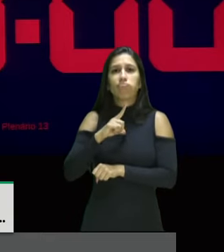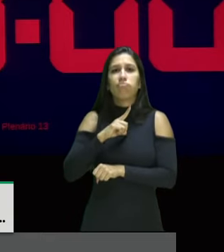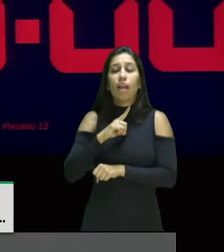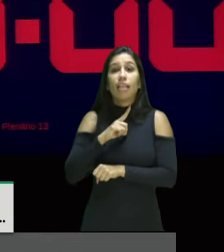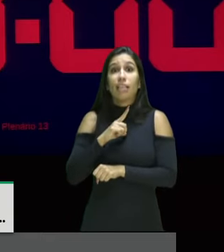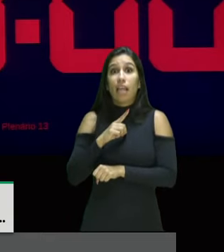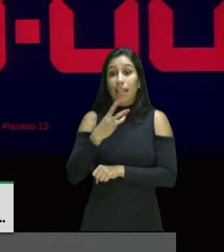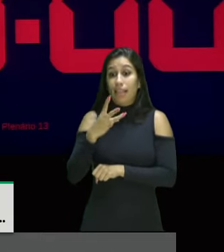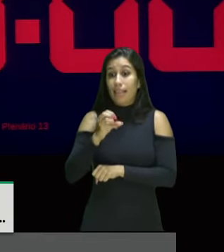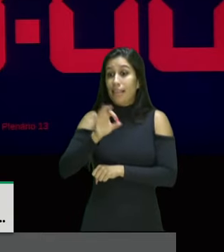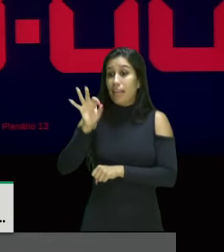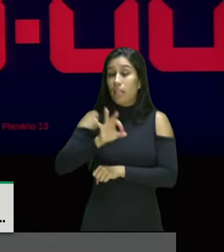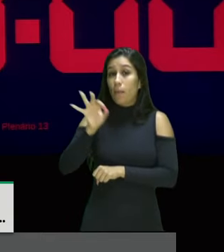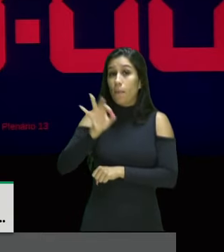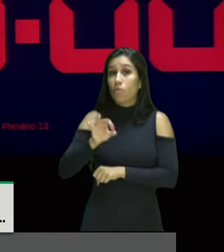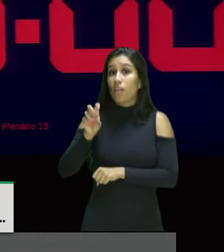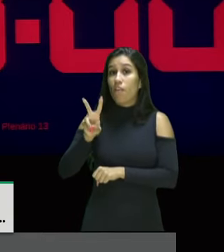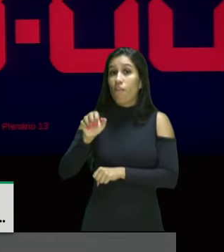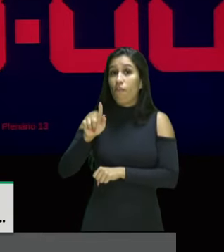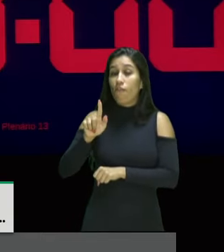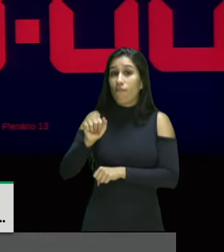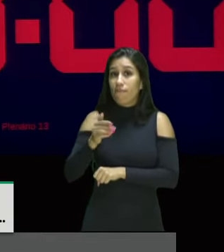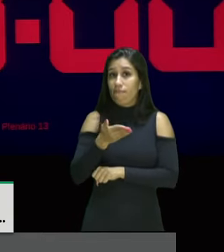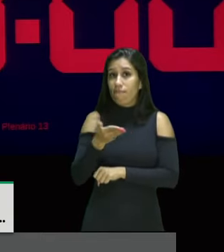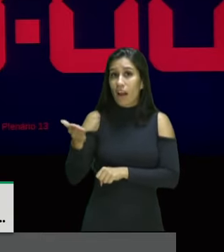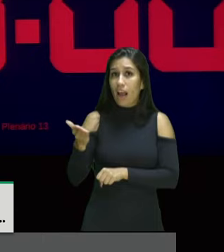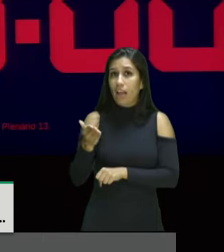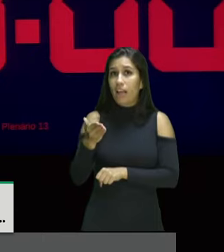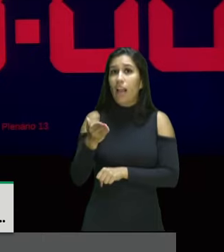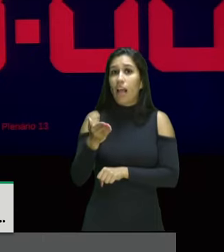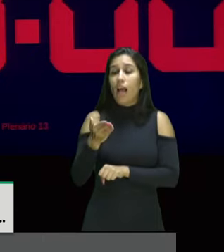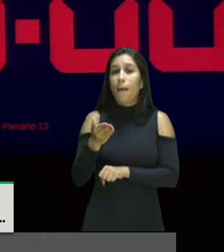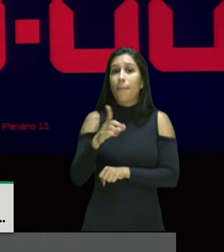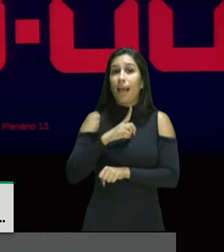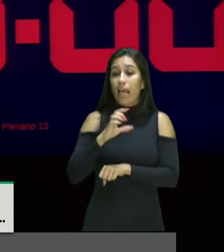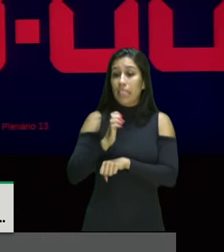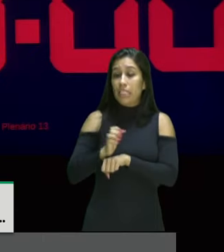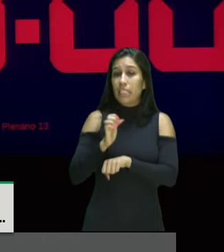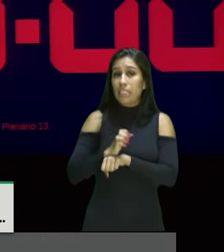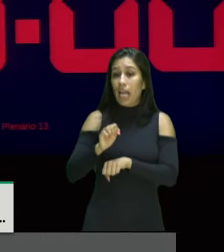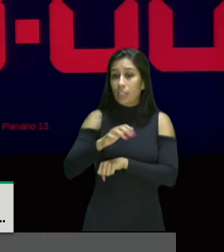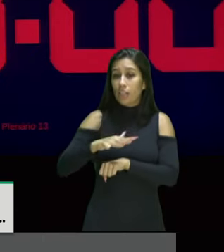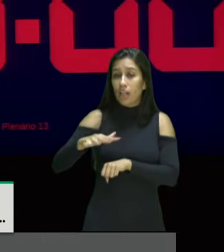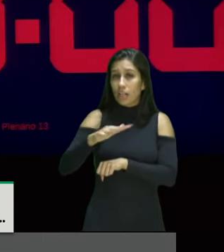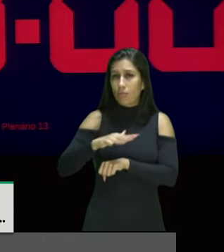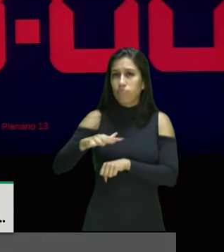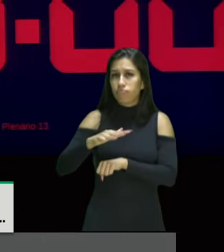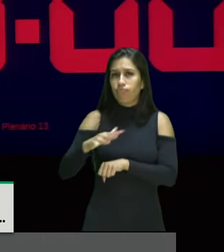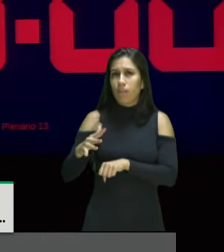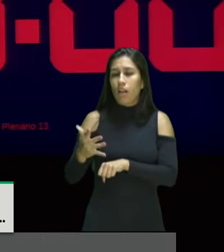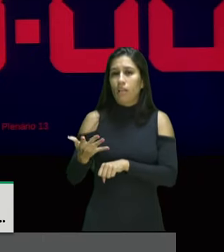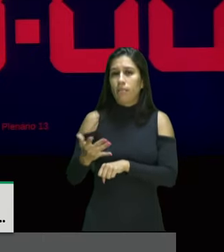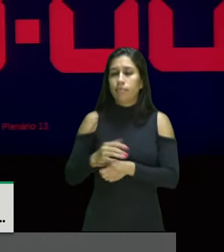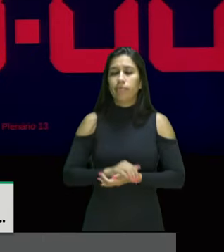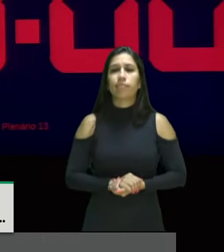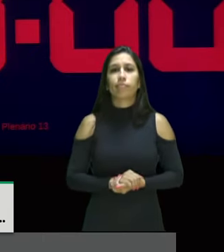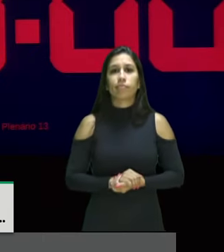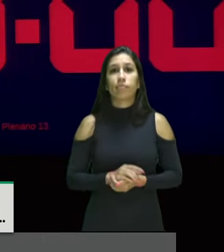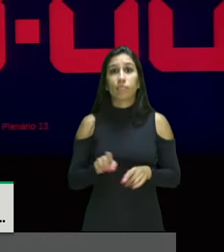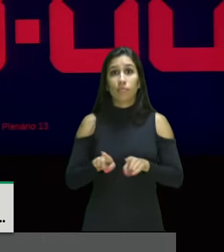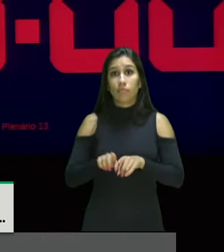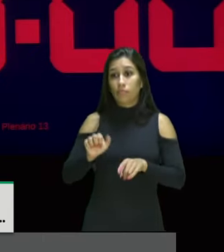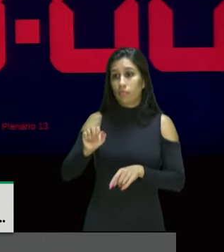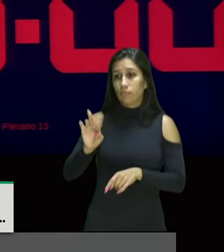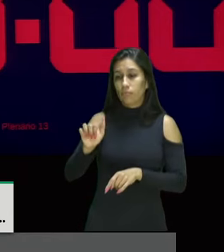30% de vagas oferecidas na seleção para estágio no âmbito da Administração Pública Federal, direta e autarquia